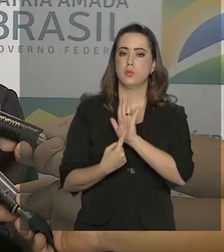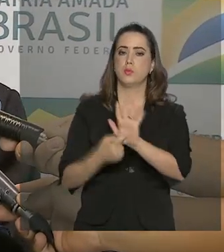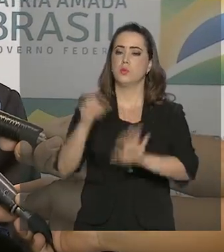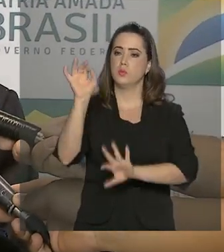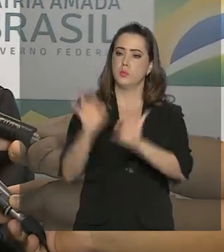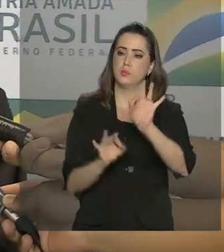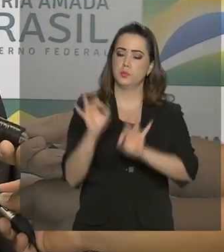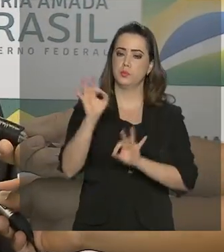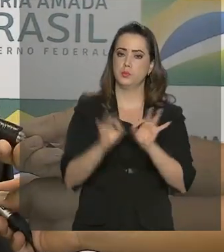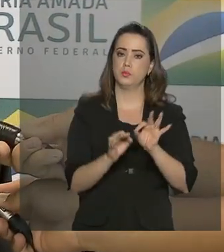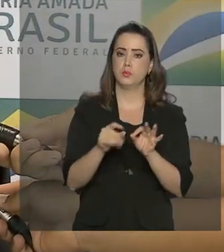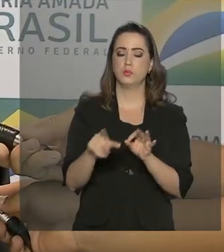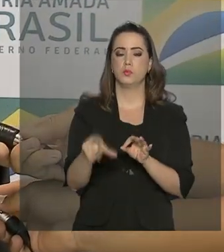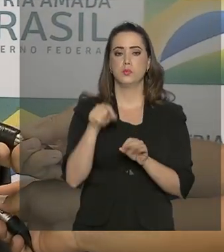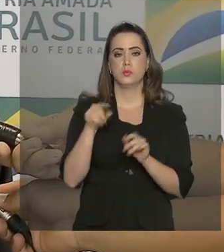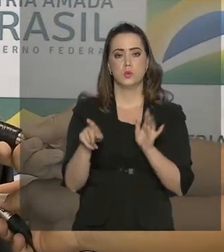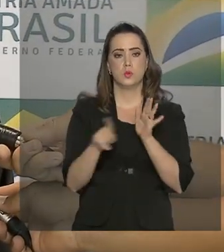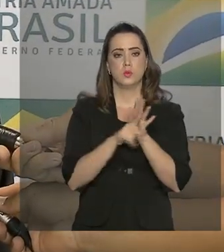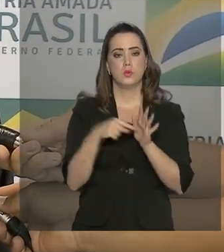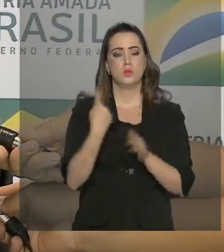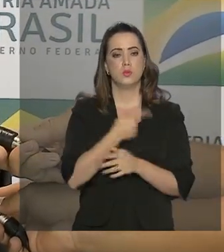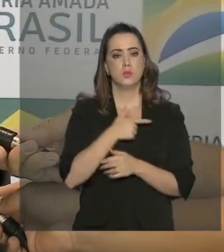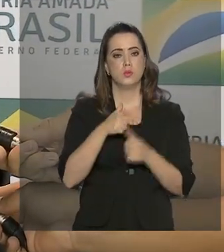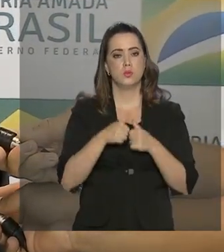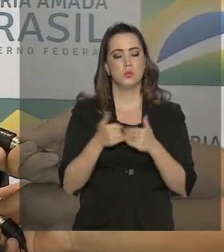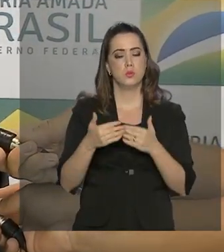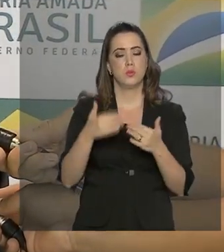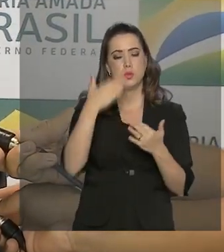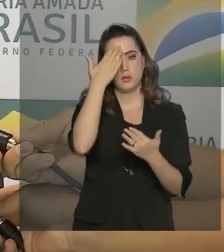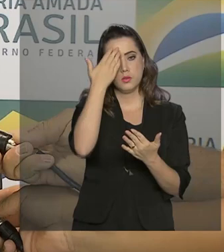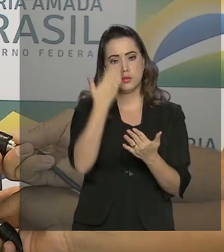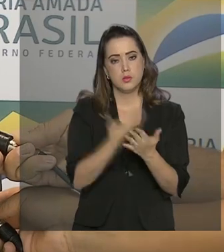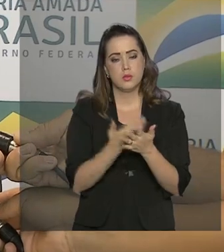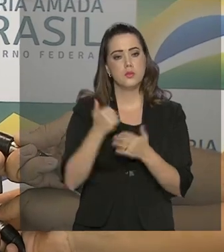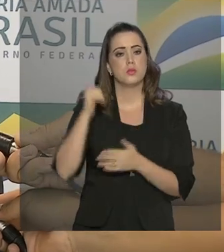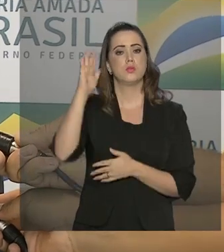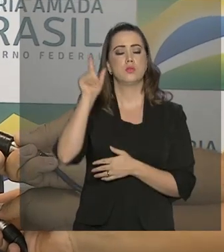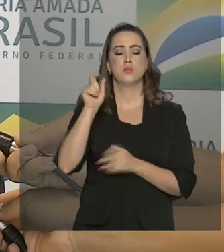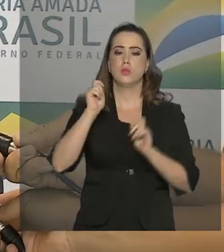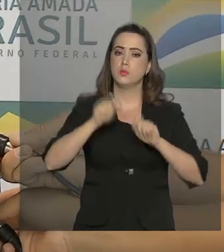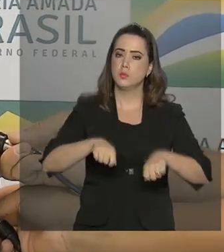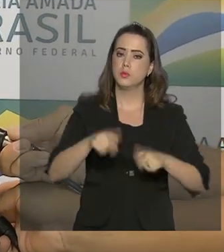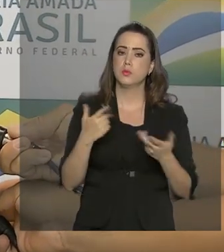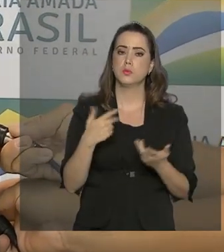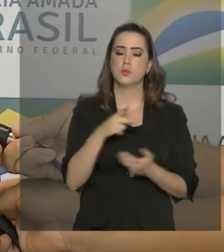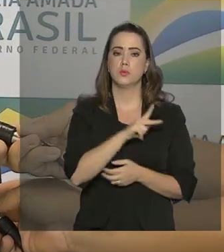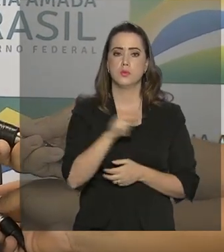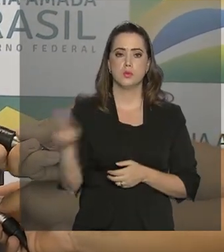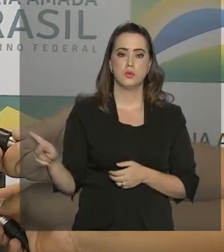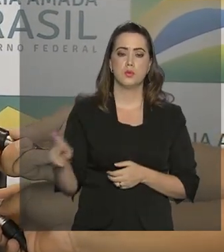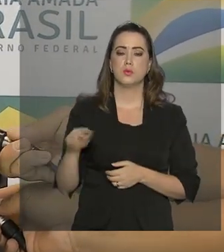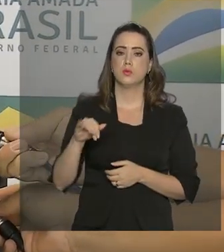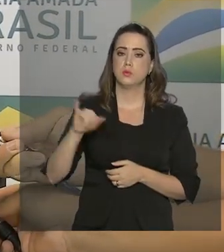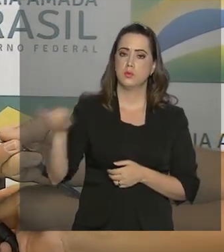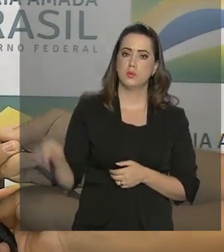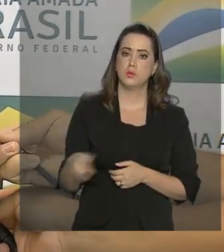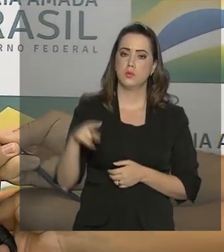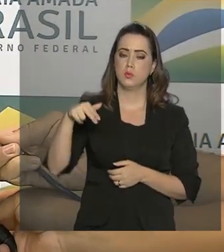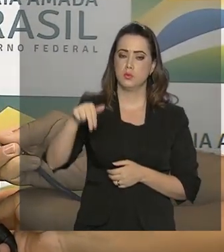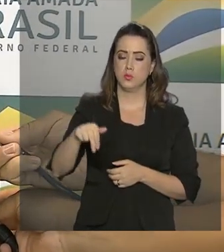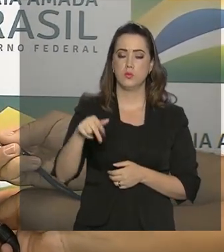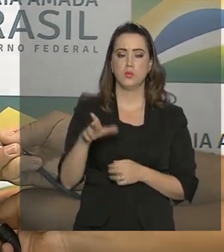determinação. Então, ficamos ainda mais confiantes na capacidade do presidente Guaidó de ser o centro desse